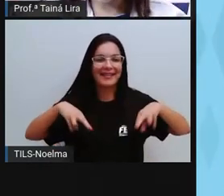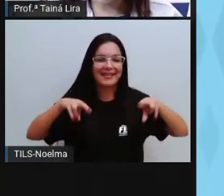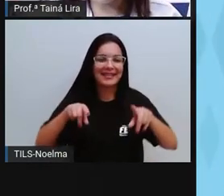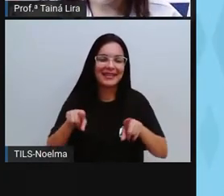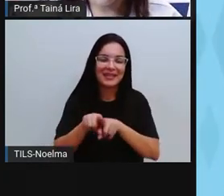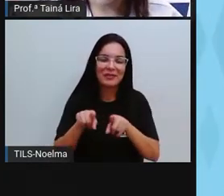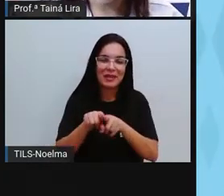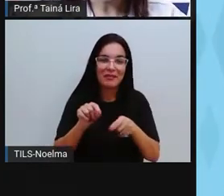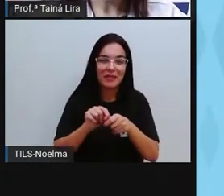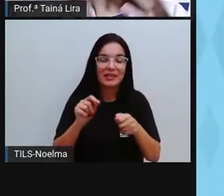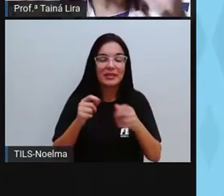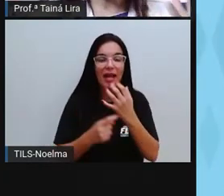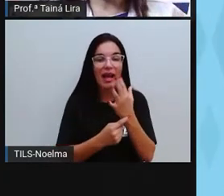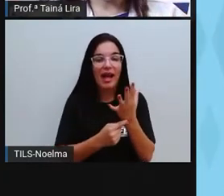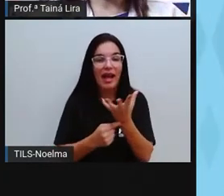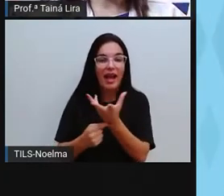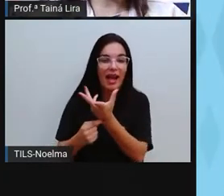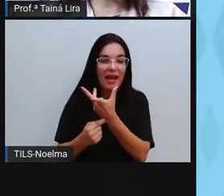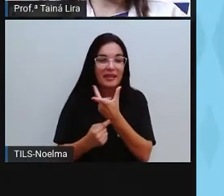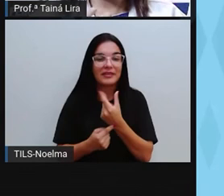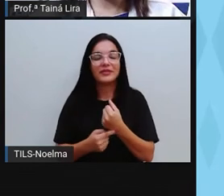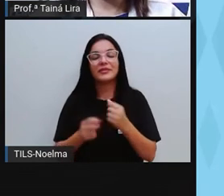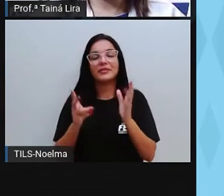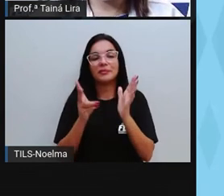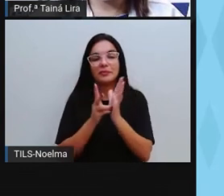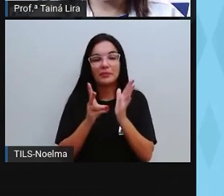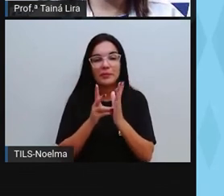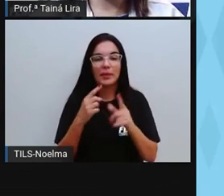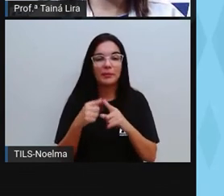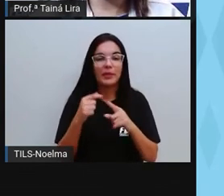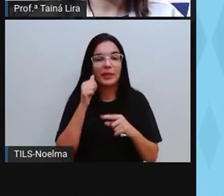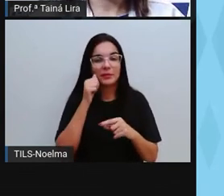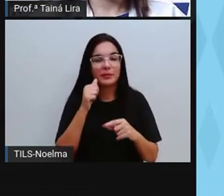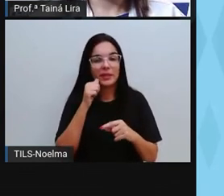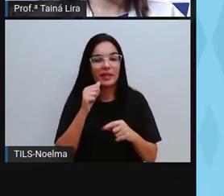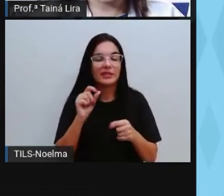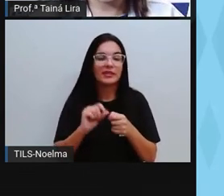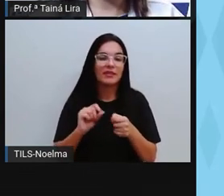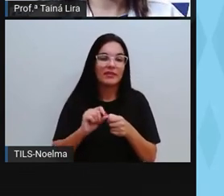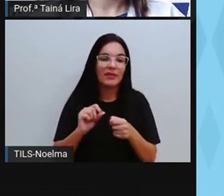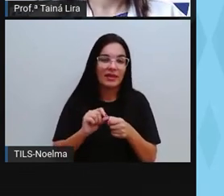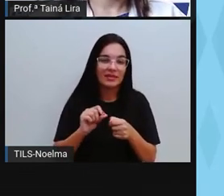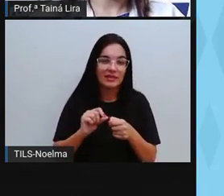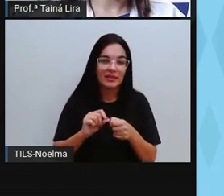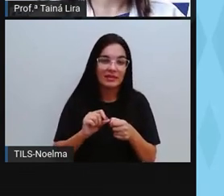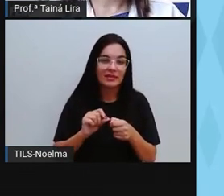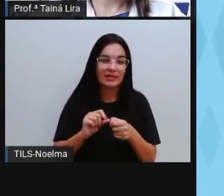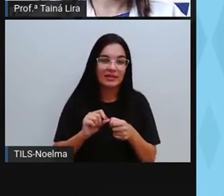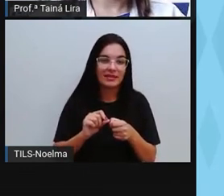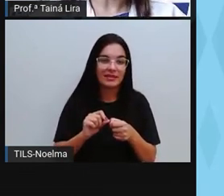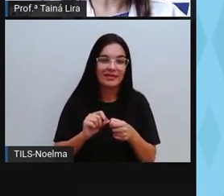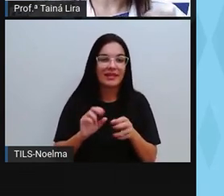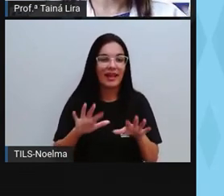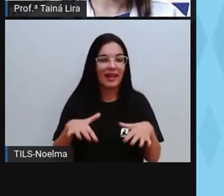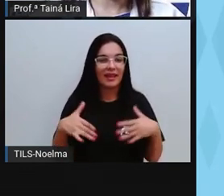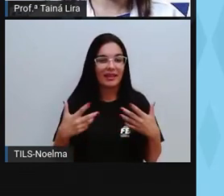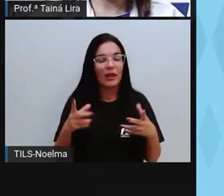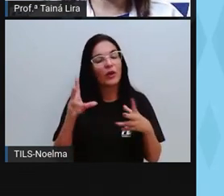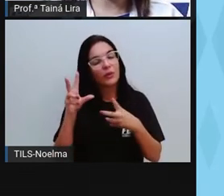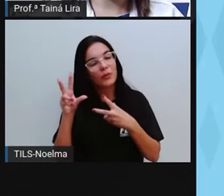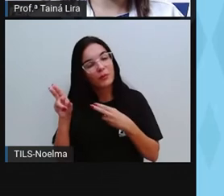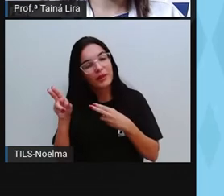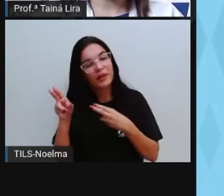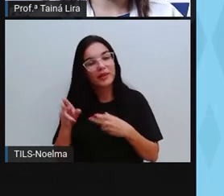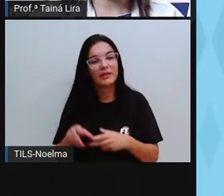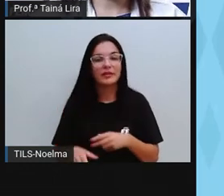artesanato indígena, então as mulheres produzem, né, as redes, certo? E aí dormiam nas